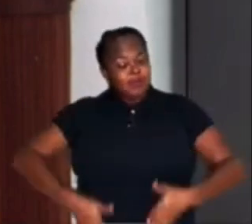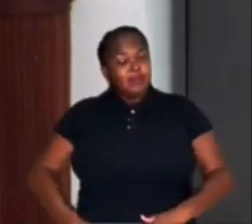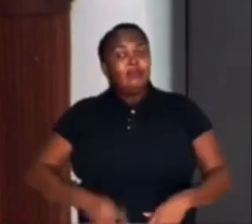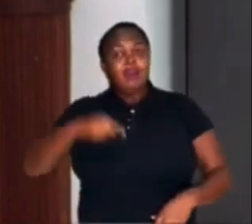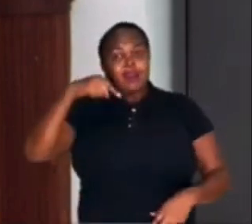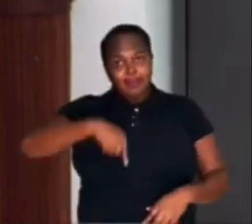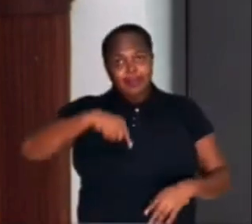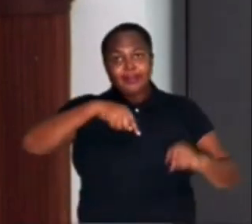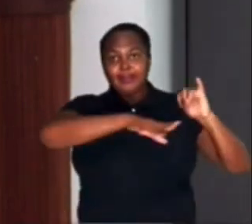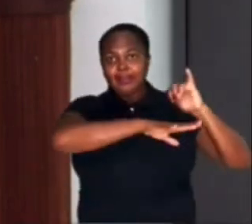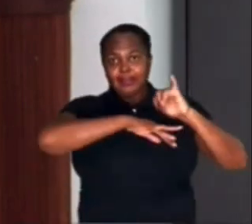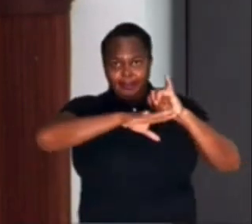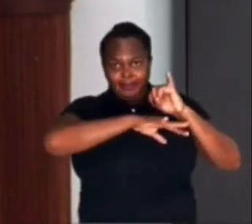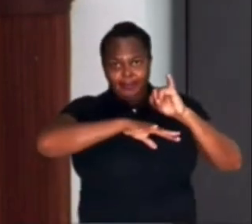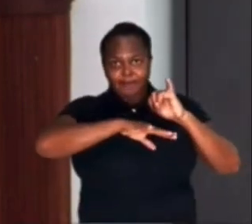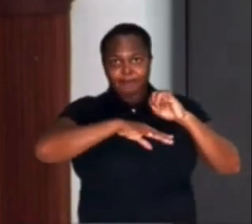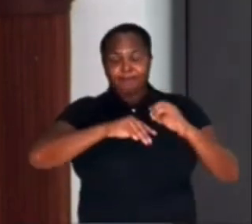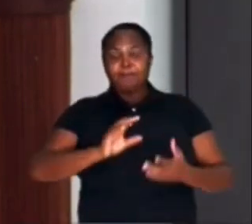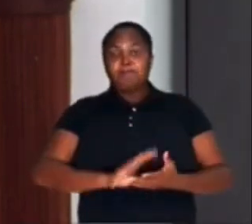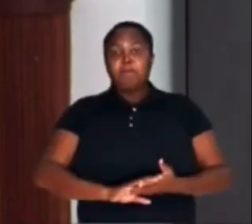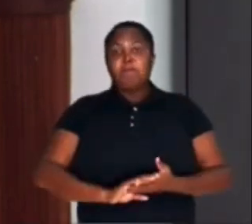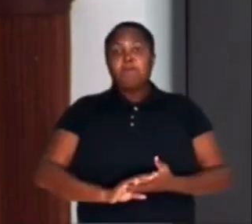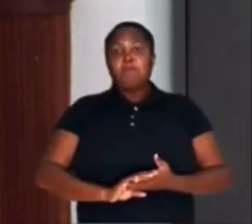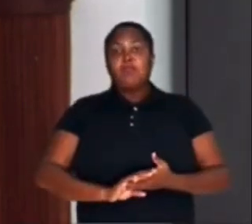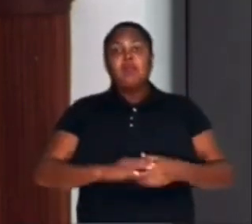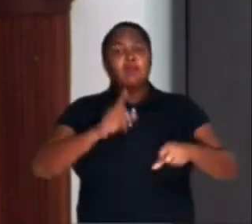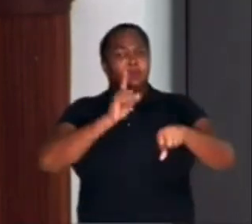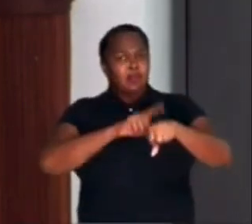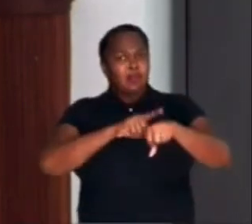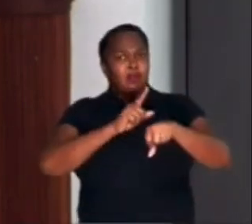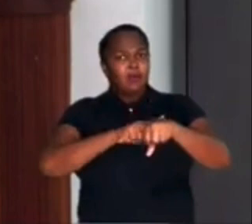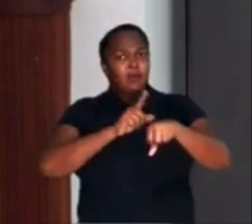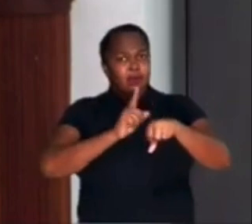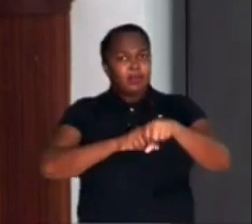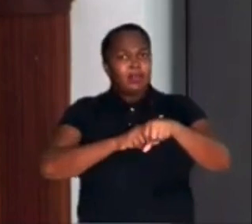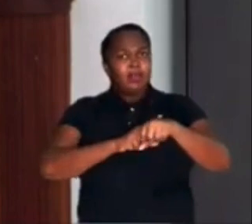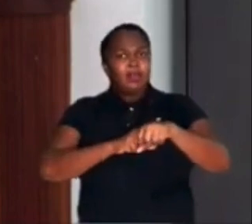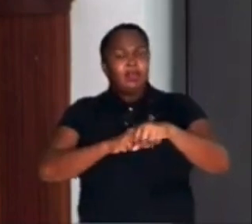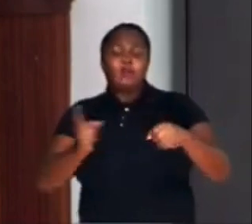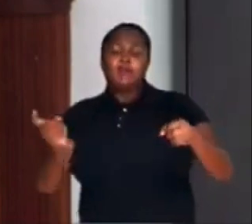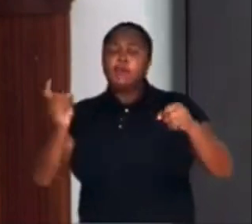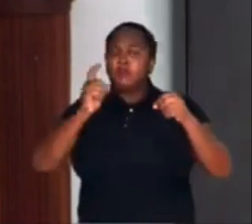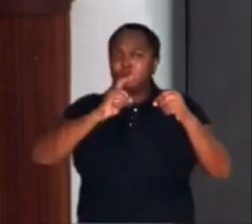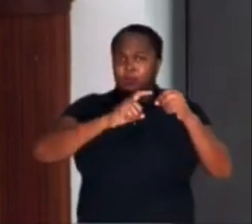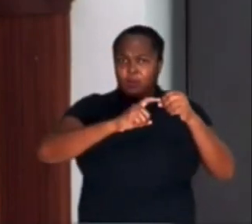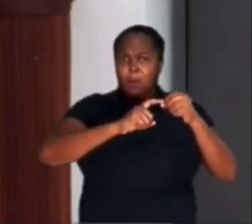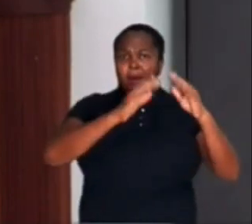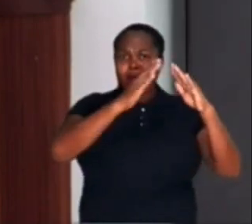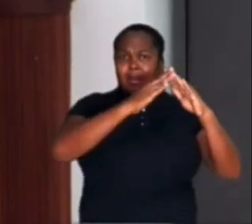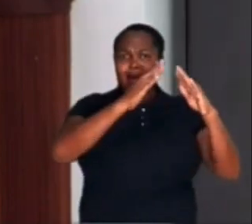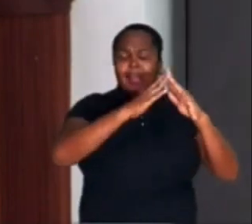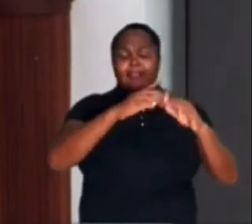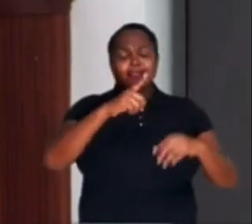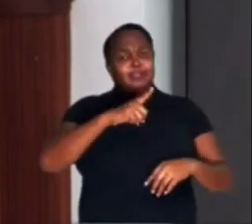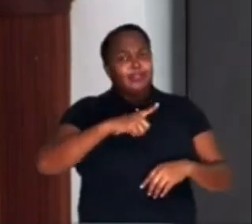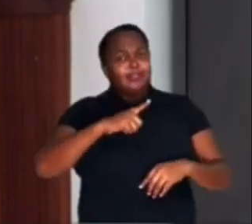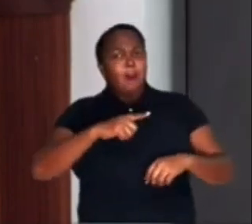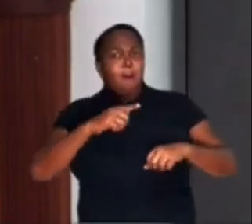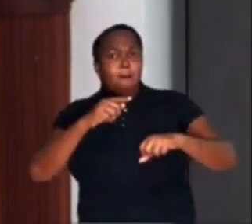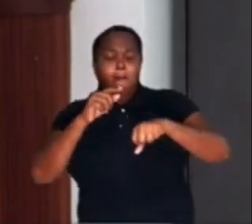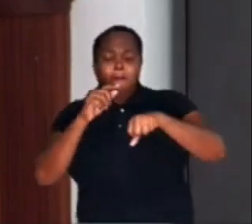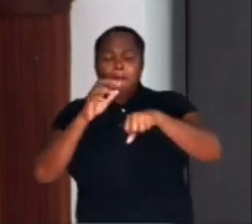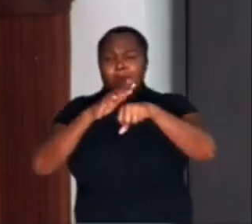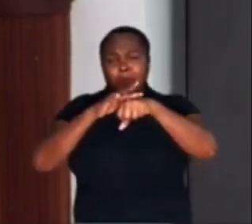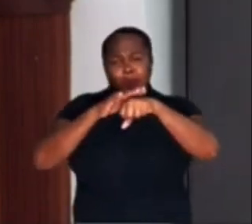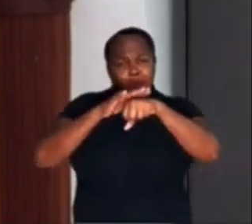Ele saiu da maternidade até com um problemazinho de pele chamado em petigo, uma infecção que deixa a pele